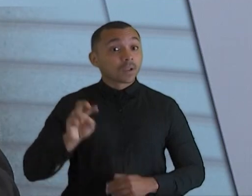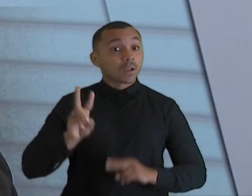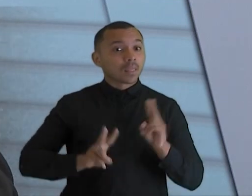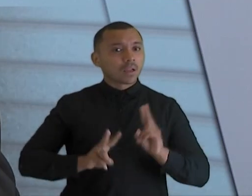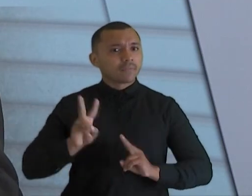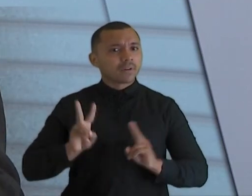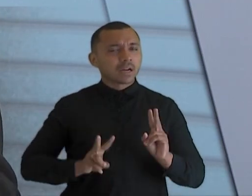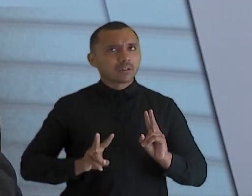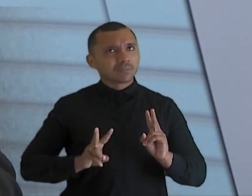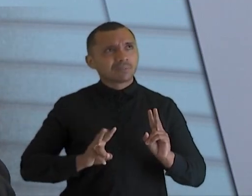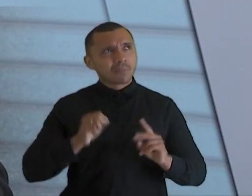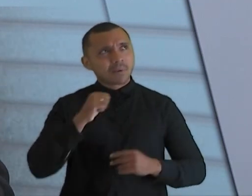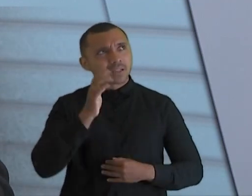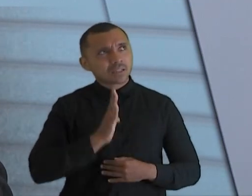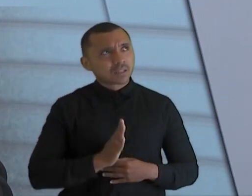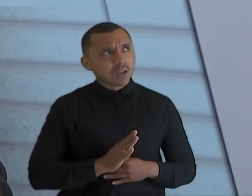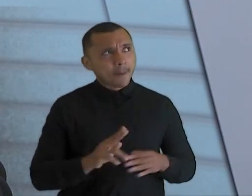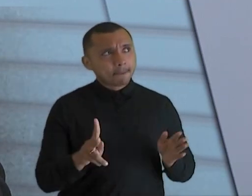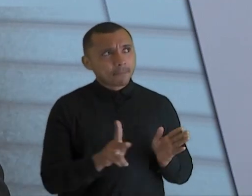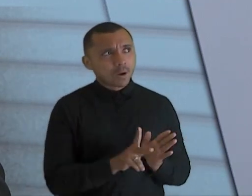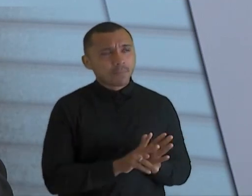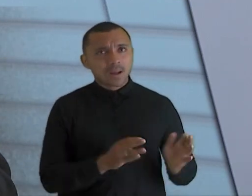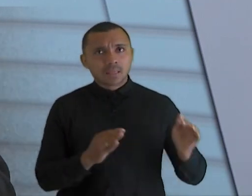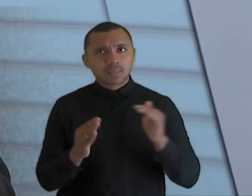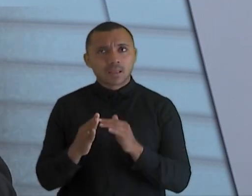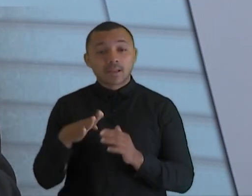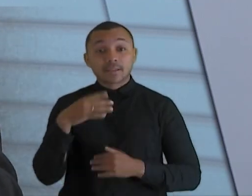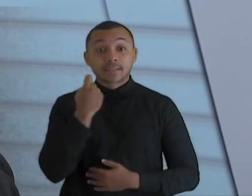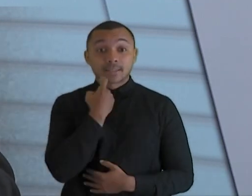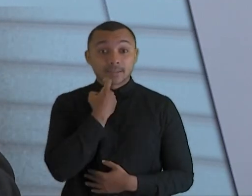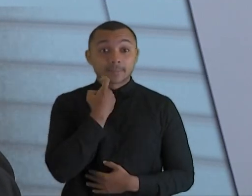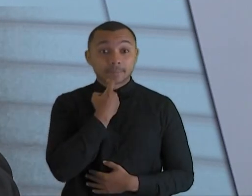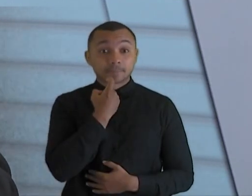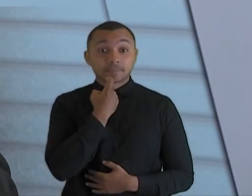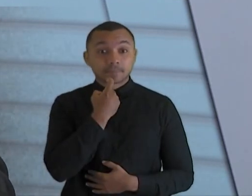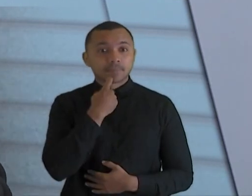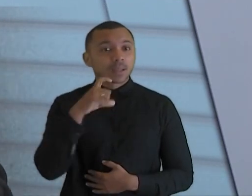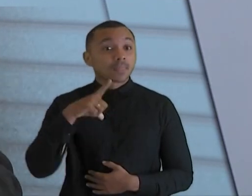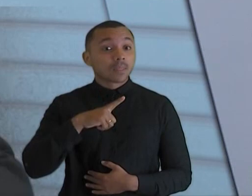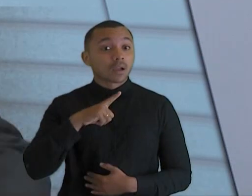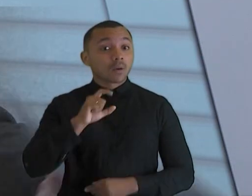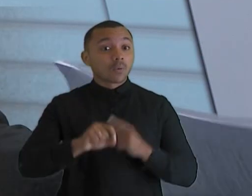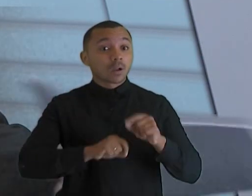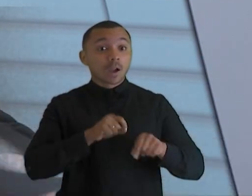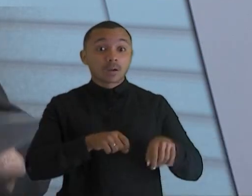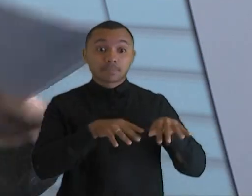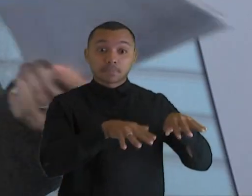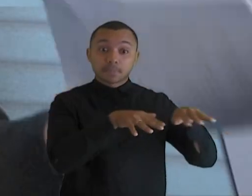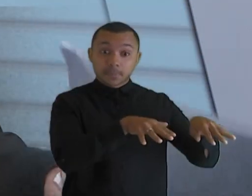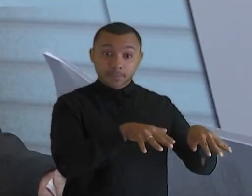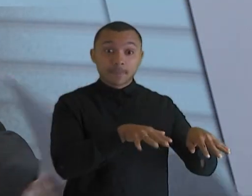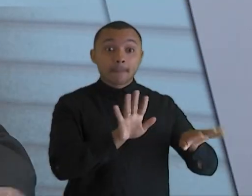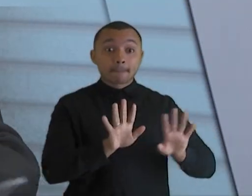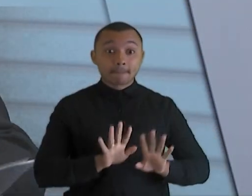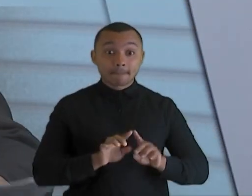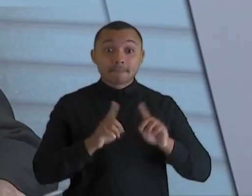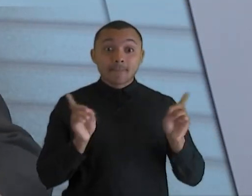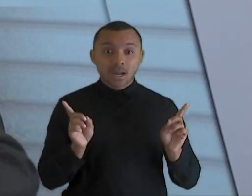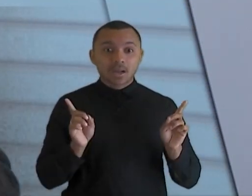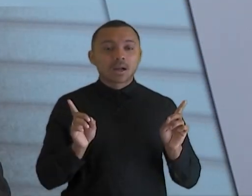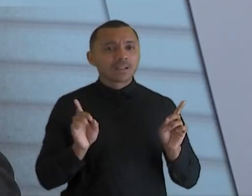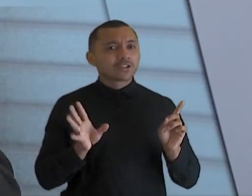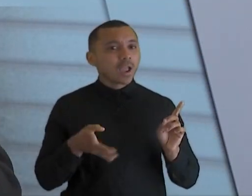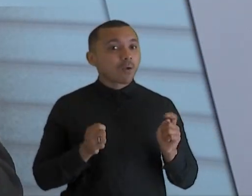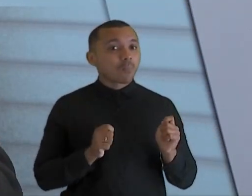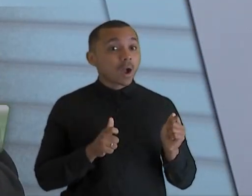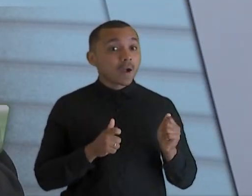Brasil vai até, a Bahia vai até sexta-feira, tem os desfiles das campeãs, etc, mas enfim, o Reinaldo de Momo está chegando